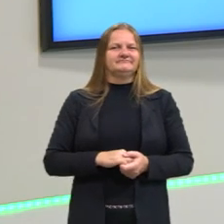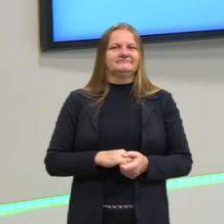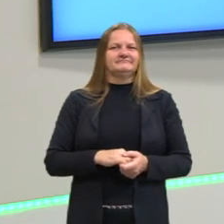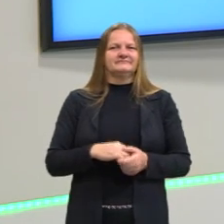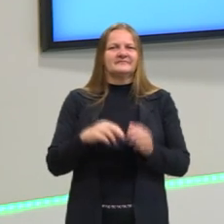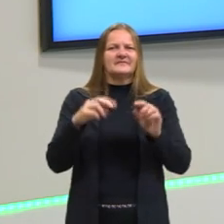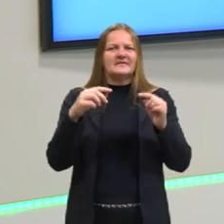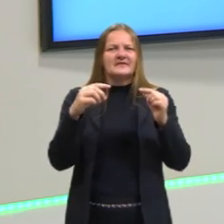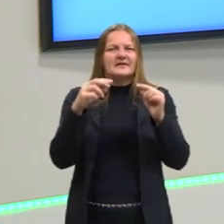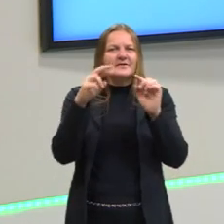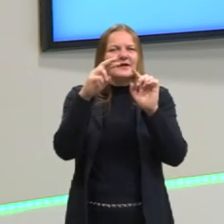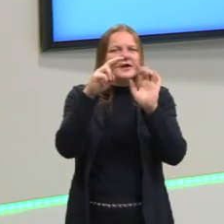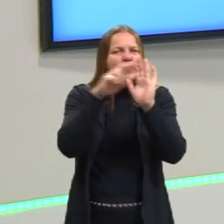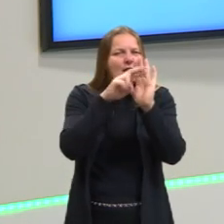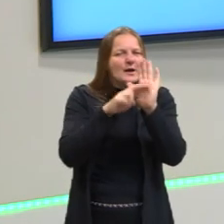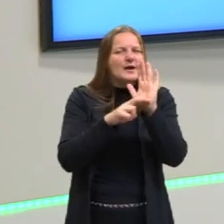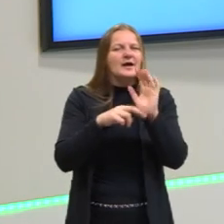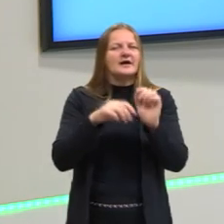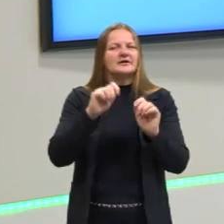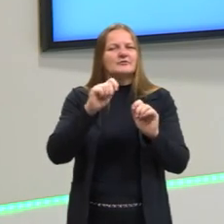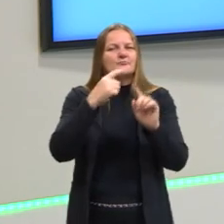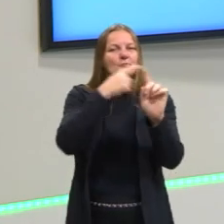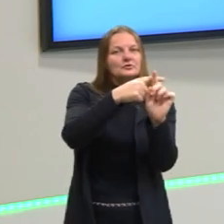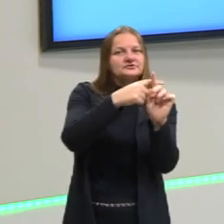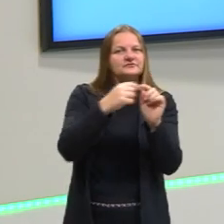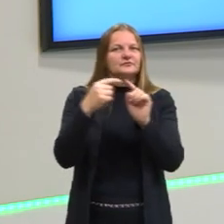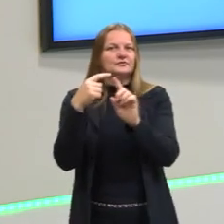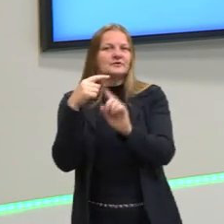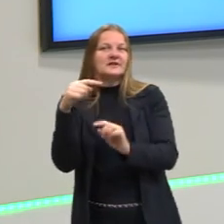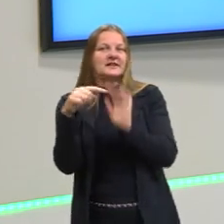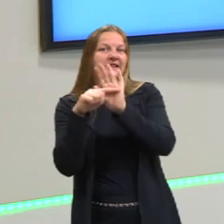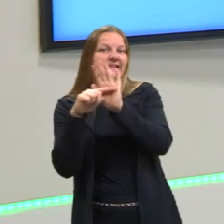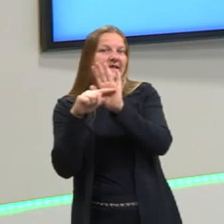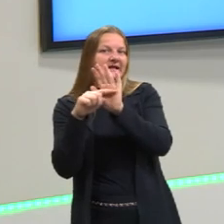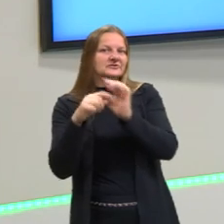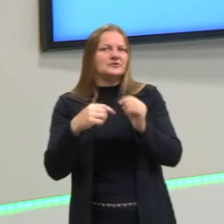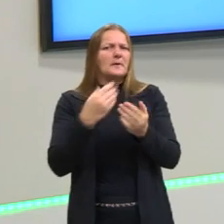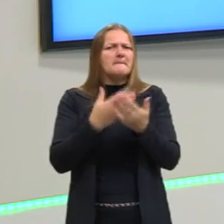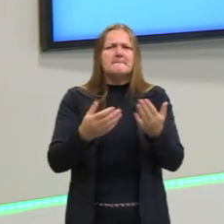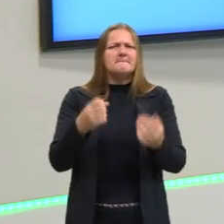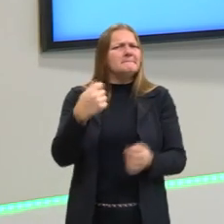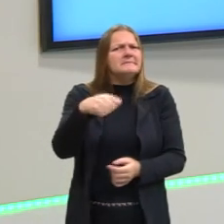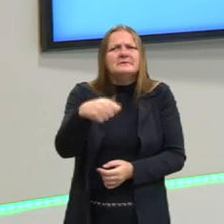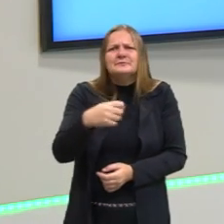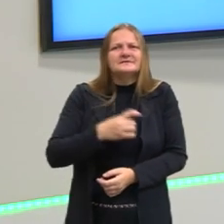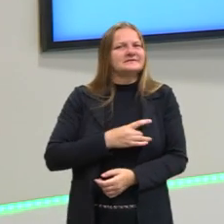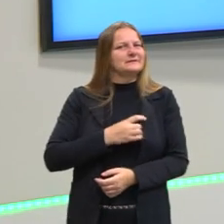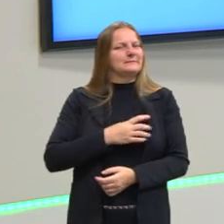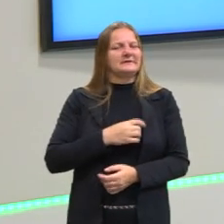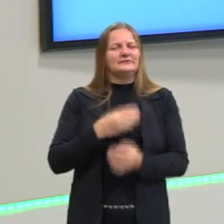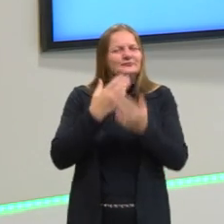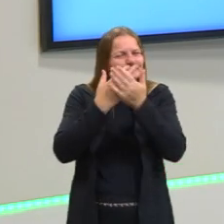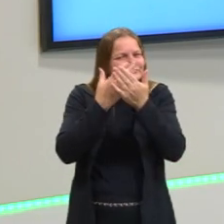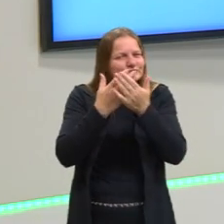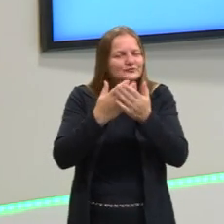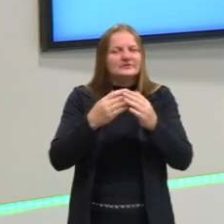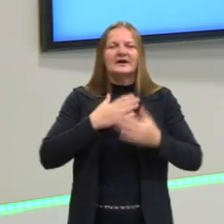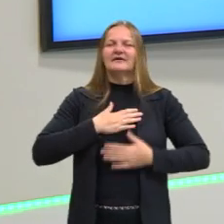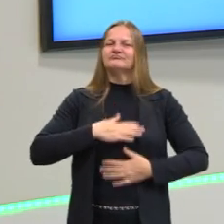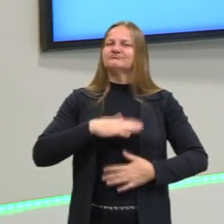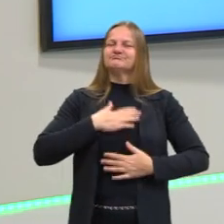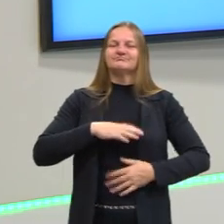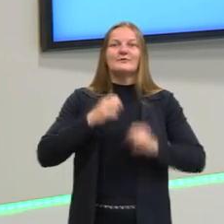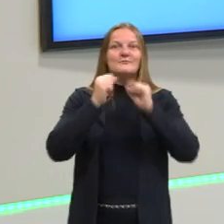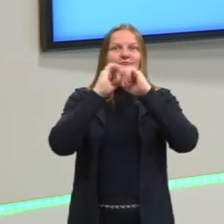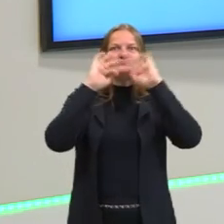sinais, o que é uma coisa que o aluno pode, tranquilamente, perder esse medo a partir de um estudo, de um entendimento